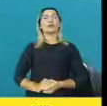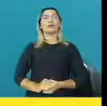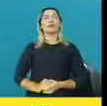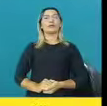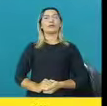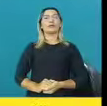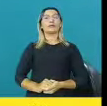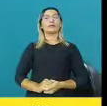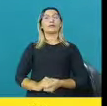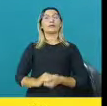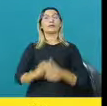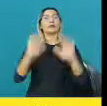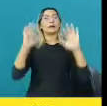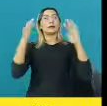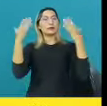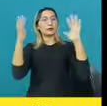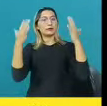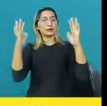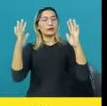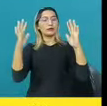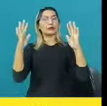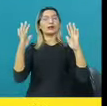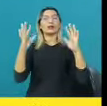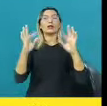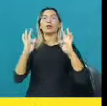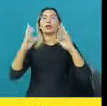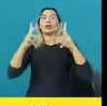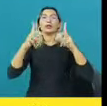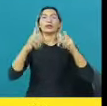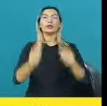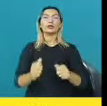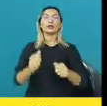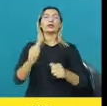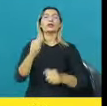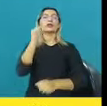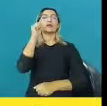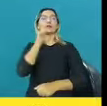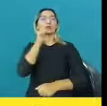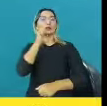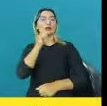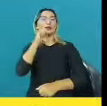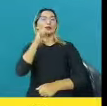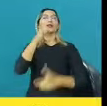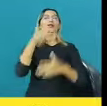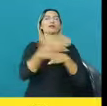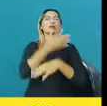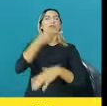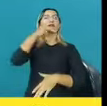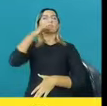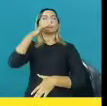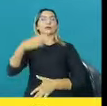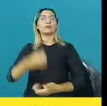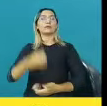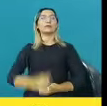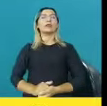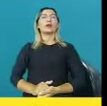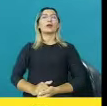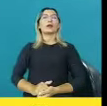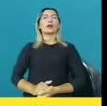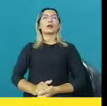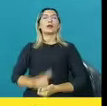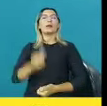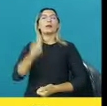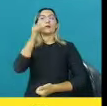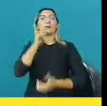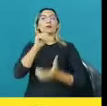para parabenizar todas as mulheres da minha cidade. Obviamente que em nome da minha mulher, Mônica, da minha